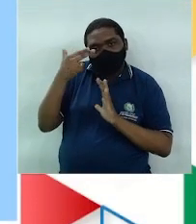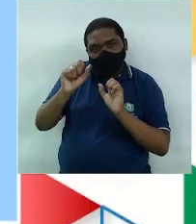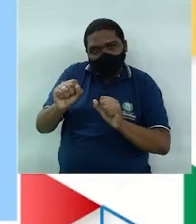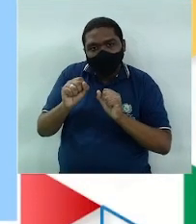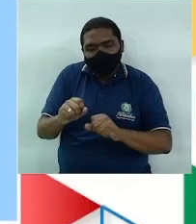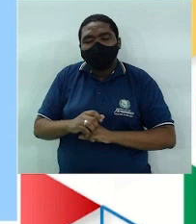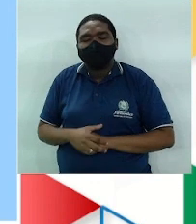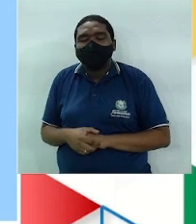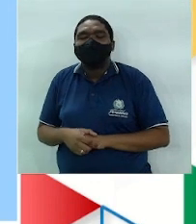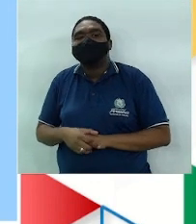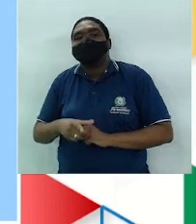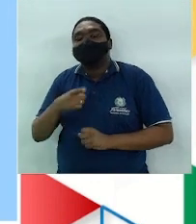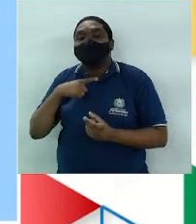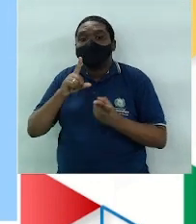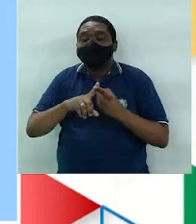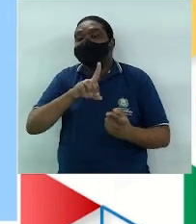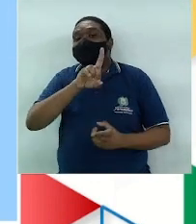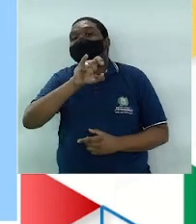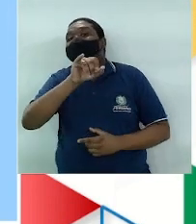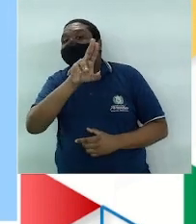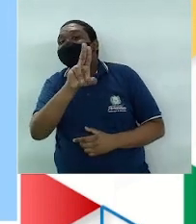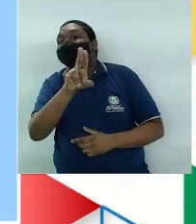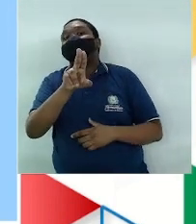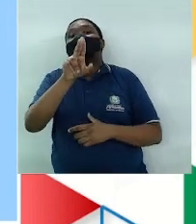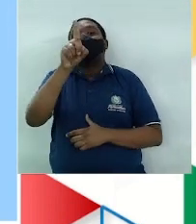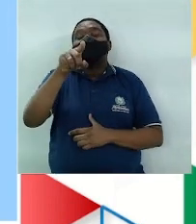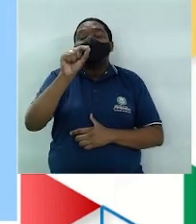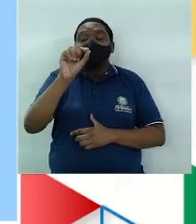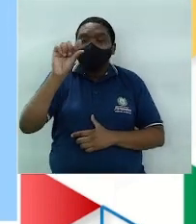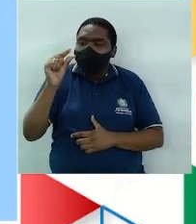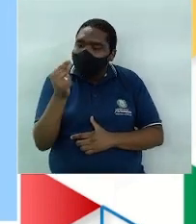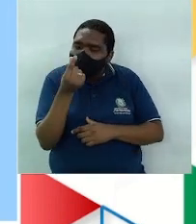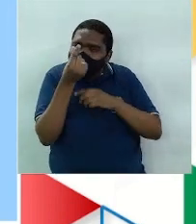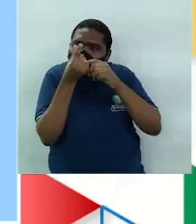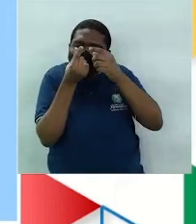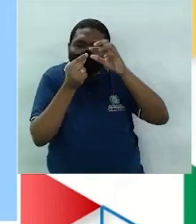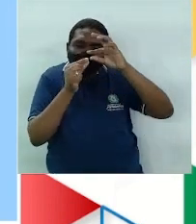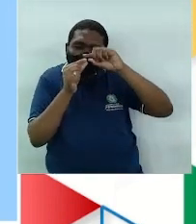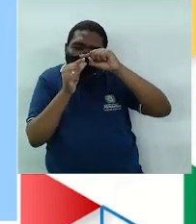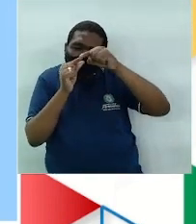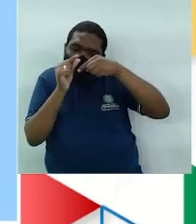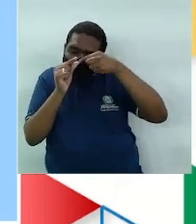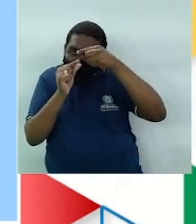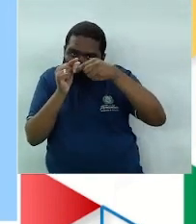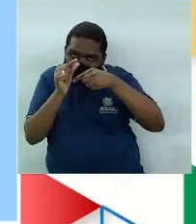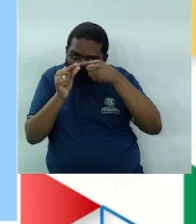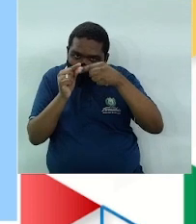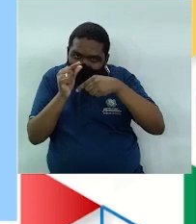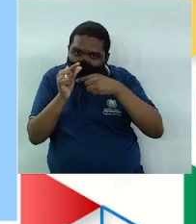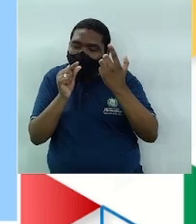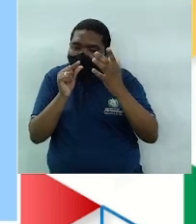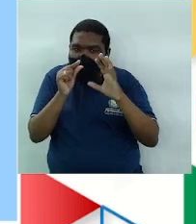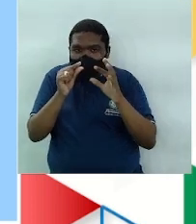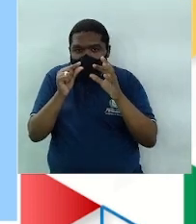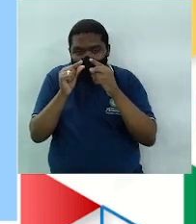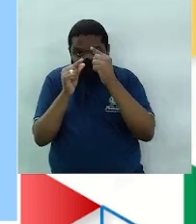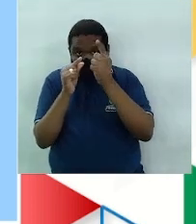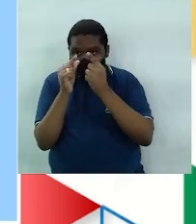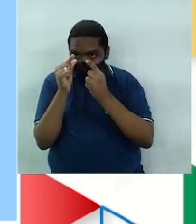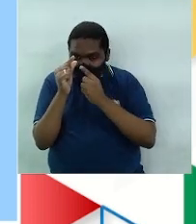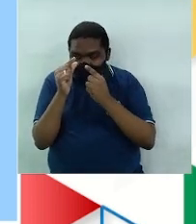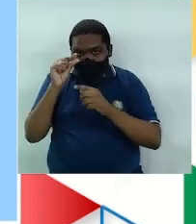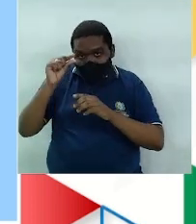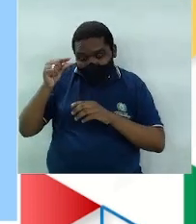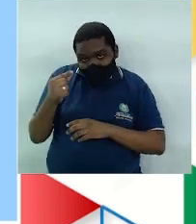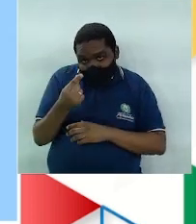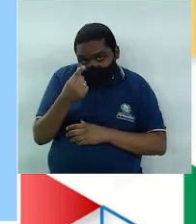trata-se de uma pequena peça de plástico em polietileno com a parte recoberta de cobre em formato espiral, que é